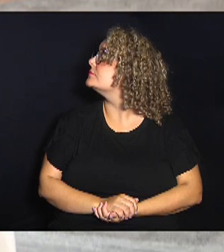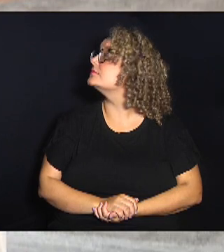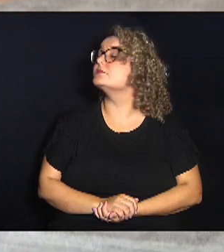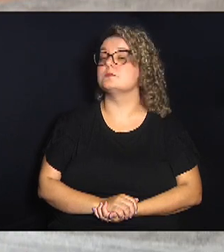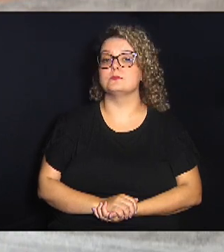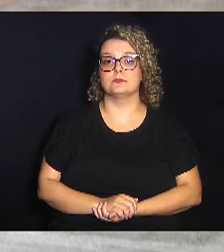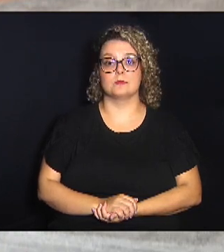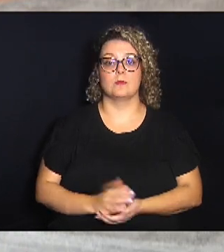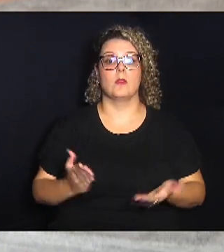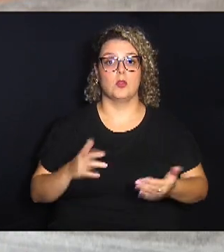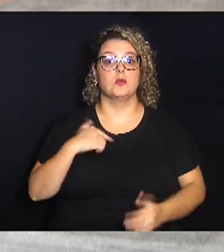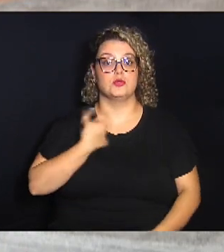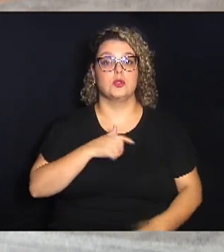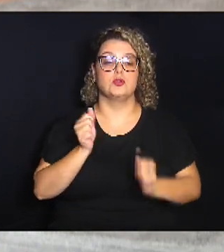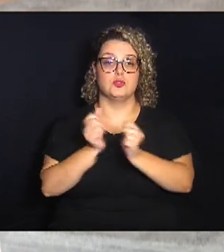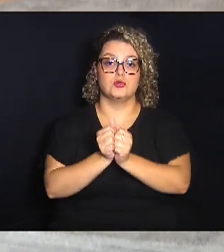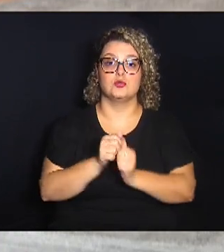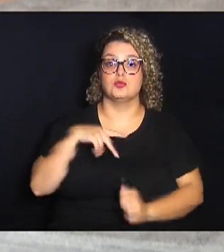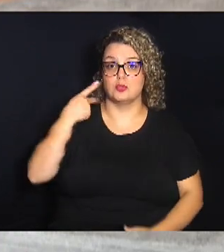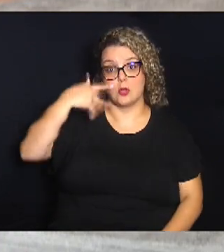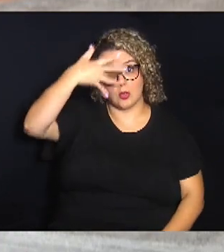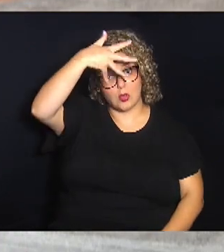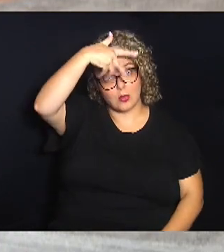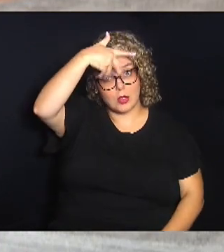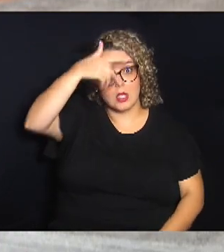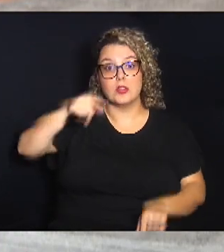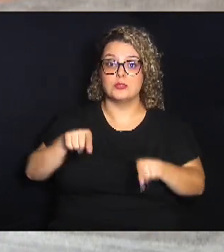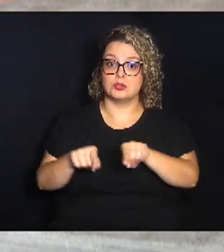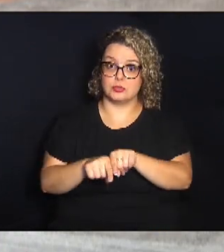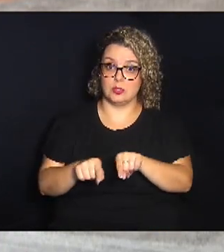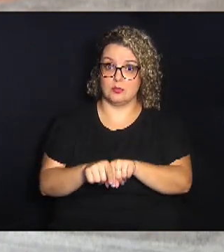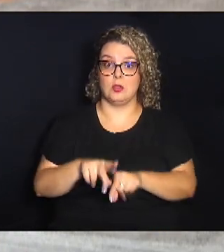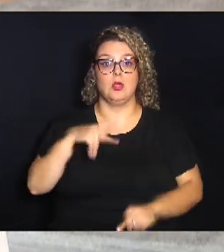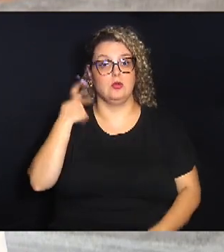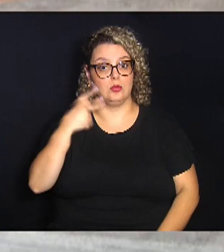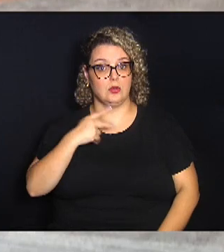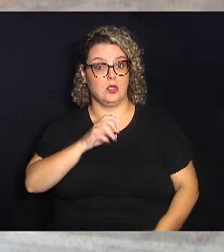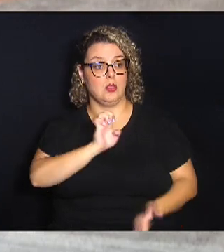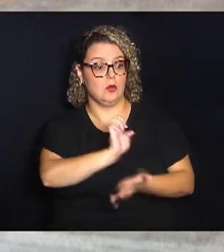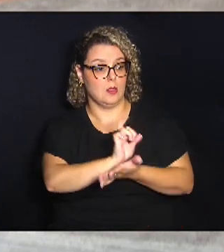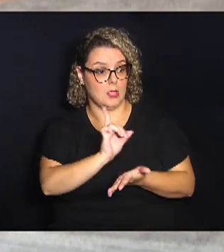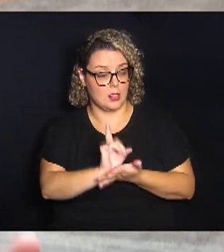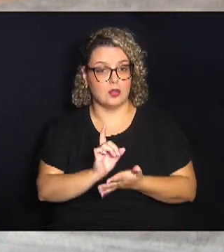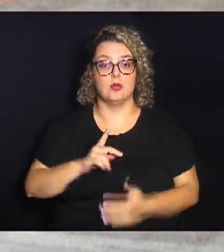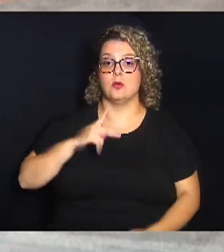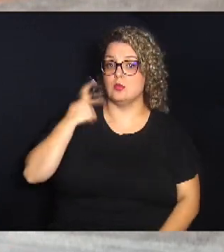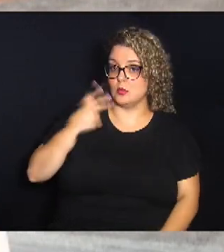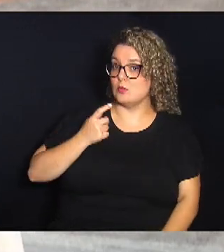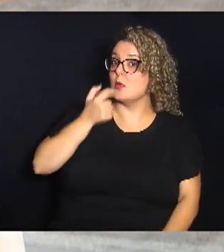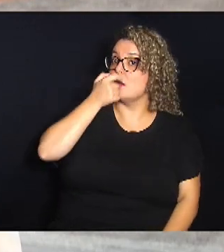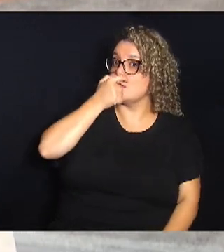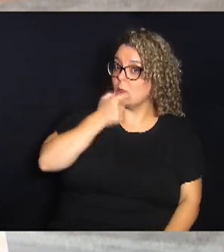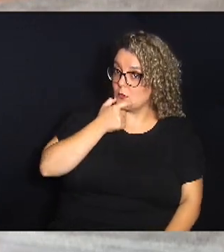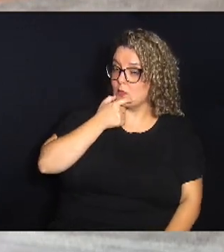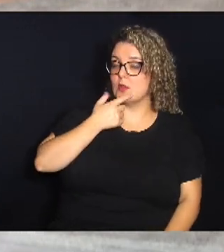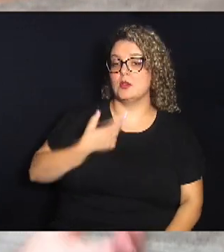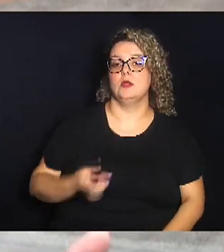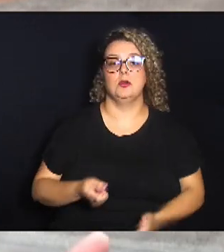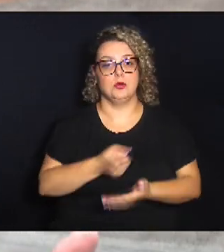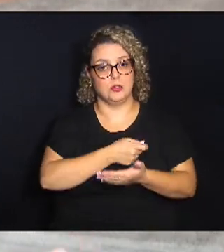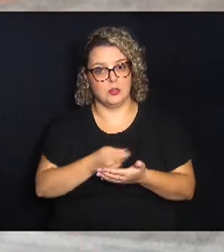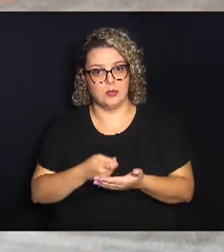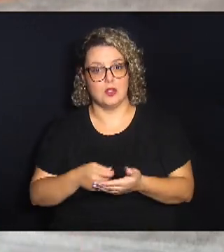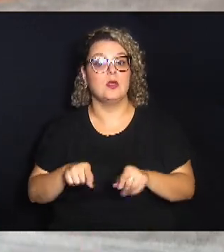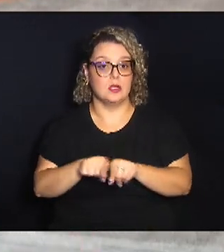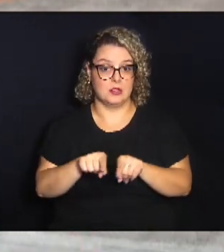Nós, junto com o vereador Rodrigo da Farmadique e também com o vereador Edson Ribeiro, o vereador Marrom Cunha, que acabaram de... e